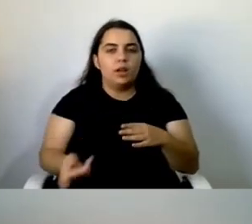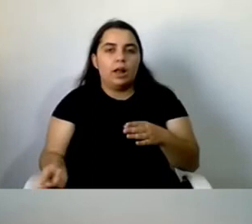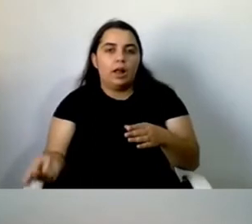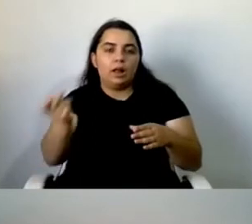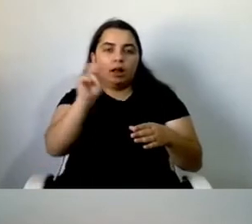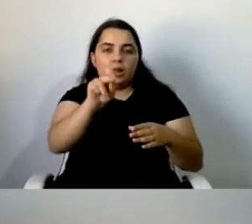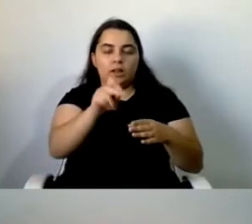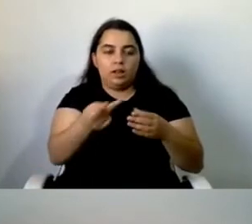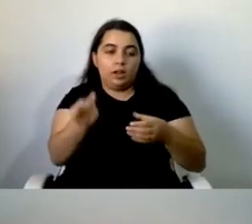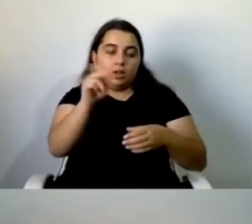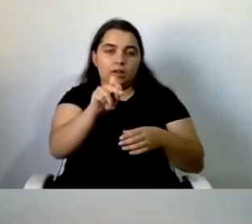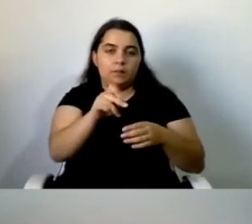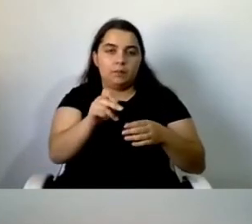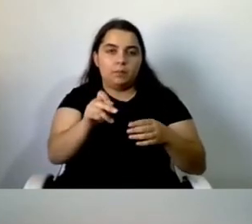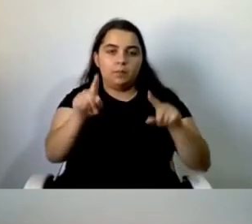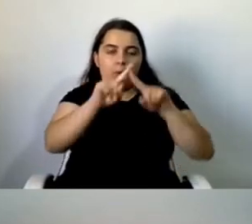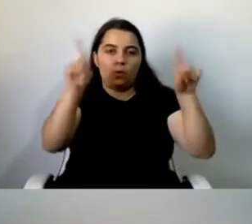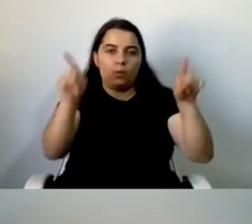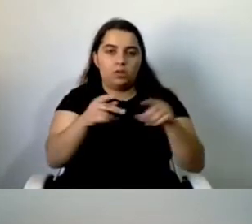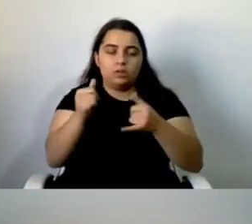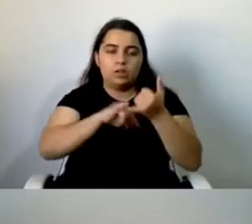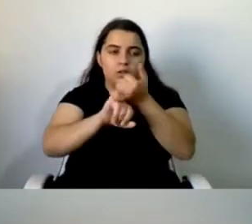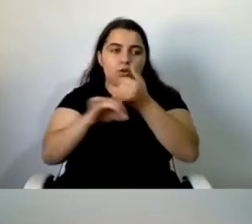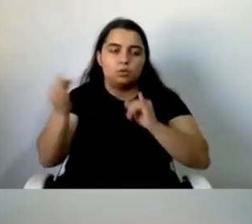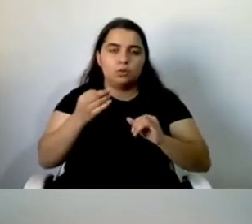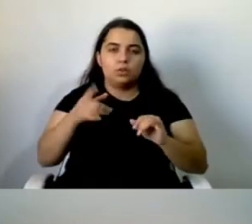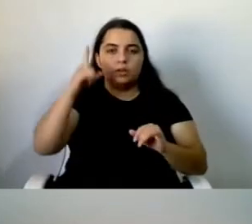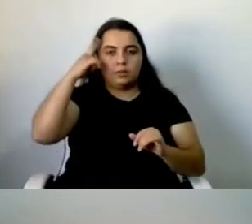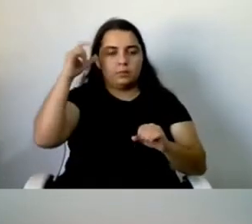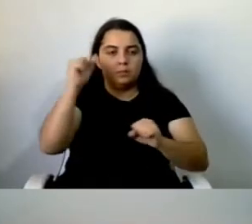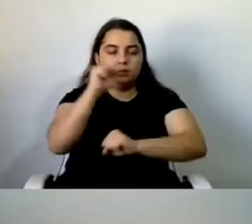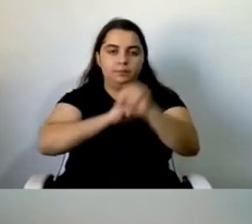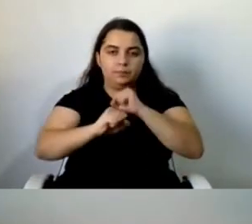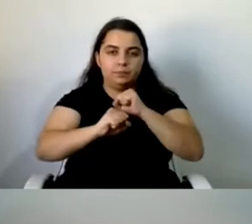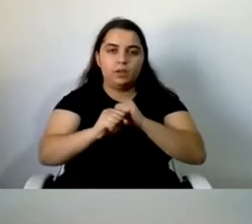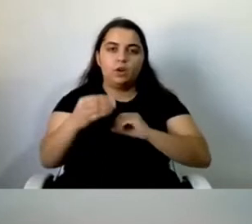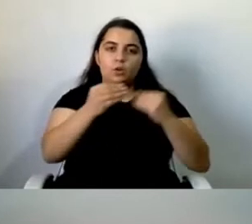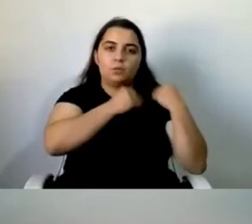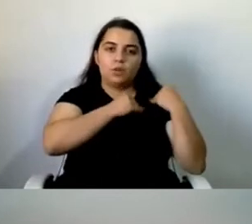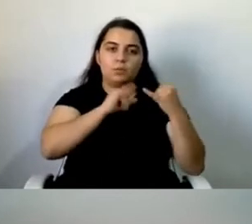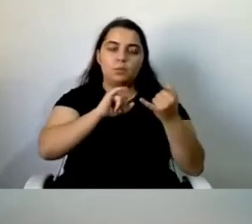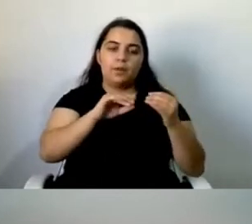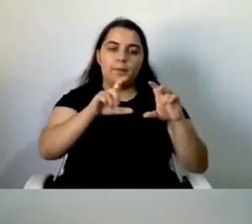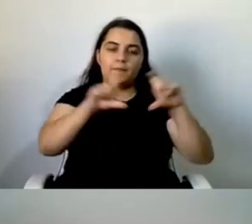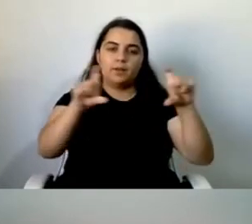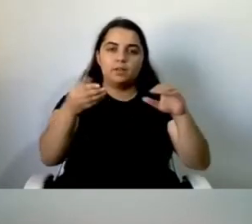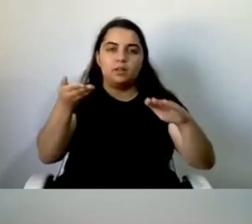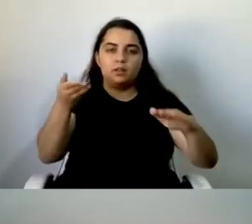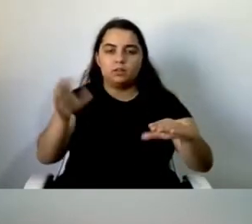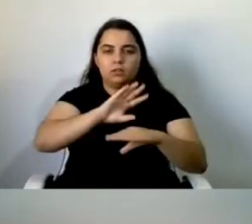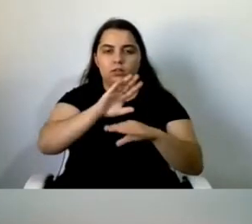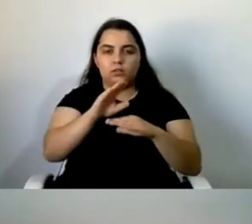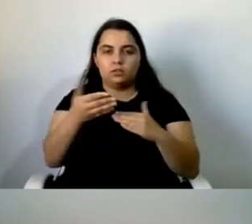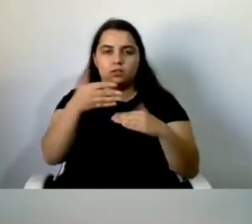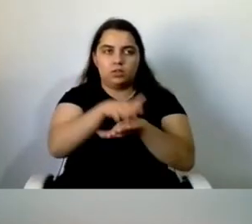Porto de Paralisia Cerebral, na altura como responsável de uma empresa de inserção. Em 2002, colaborou na implementação de uma